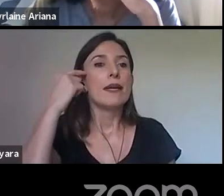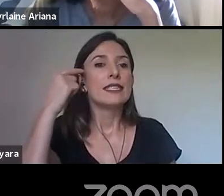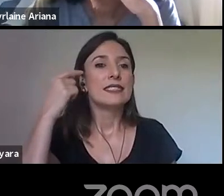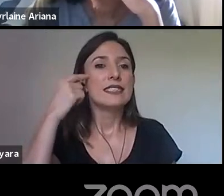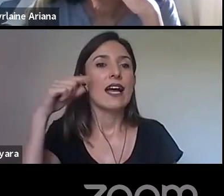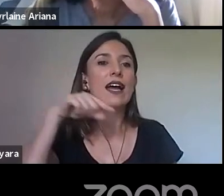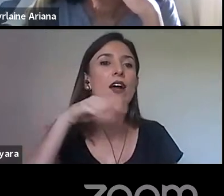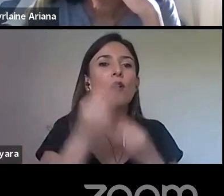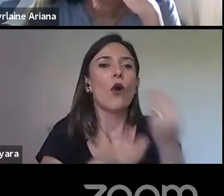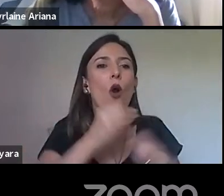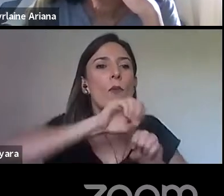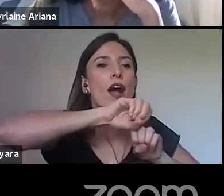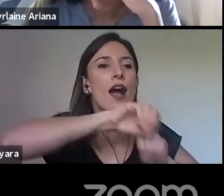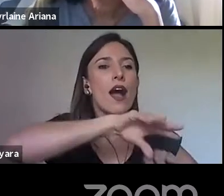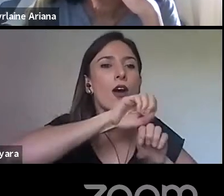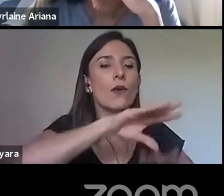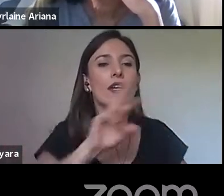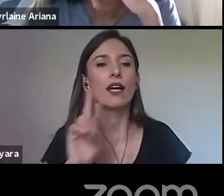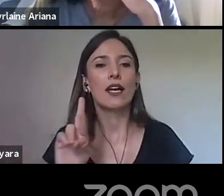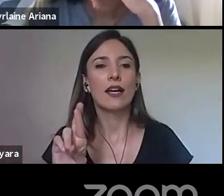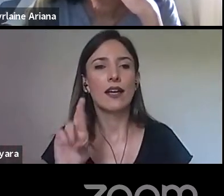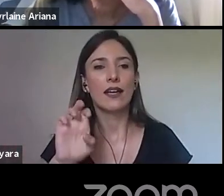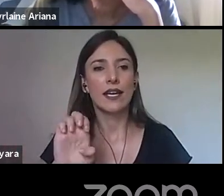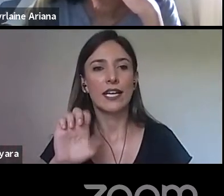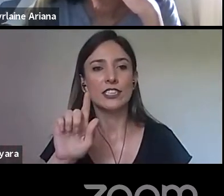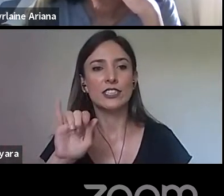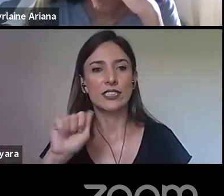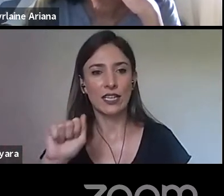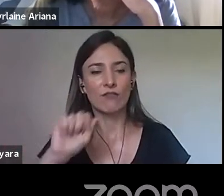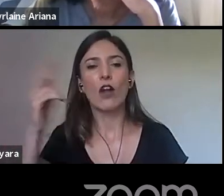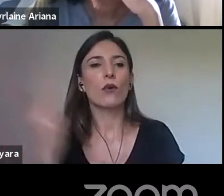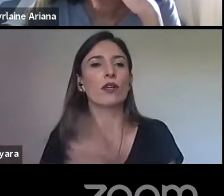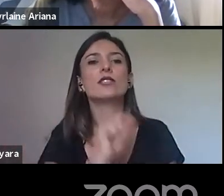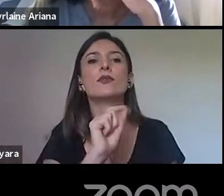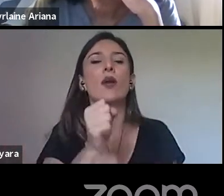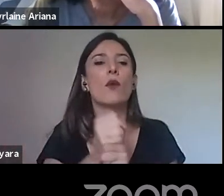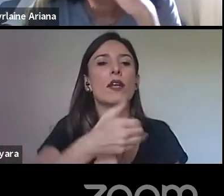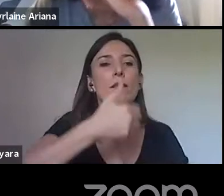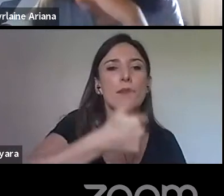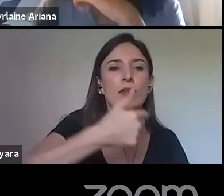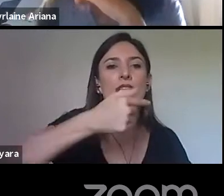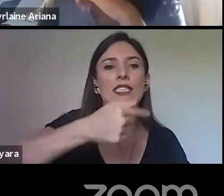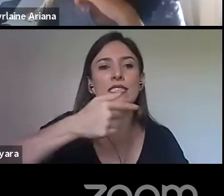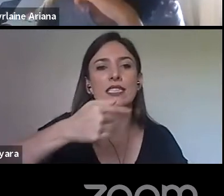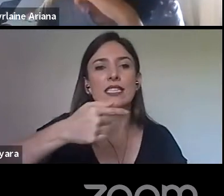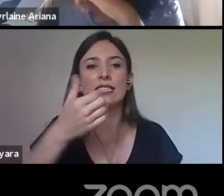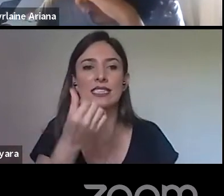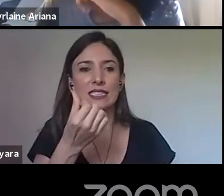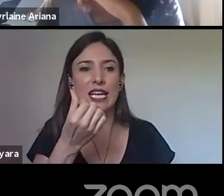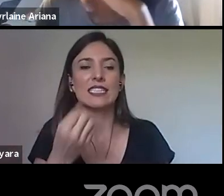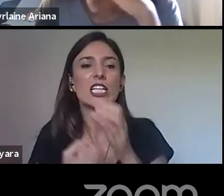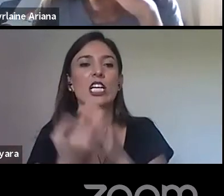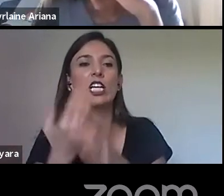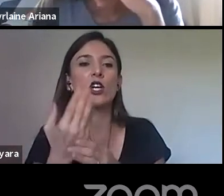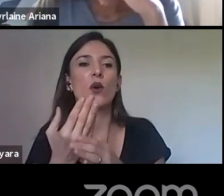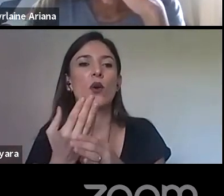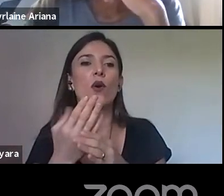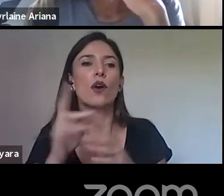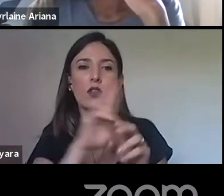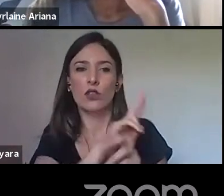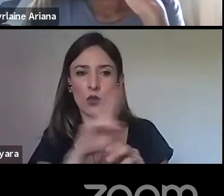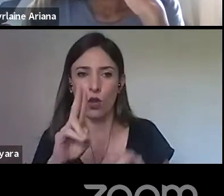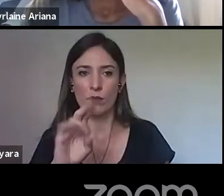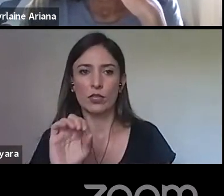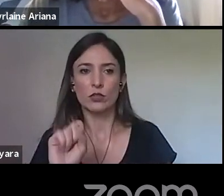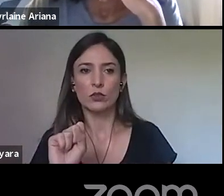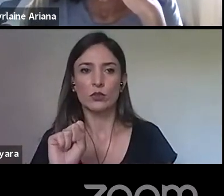régeis, a gente vai ter a criação, em 1776, chamado subsídio literário. O que é o subsídio